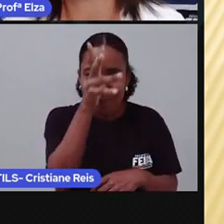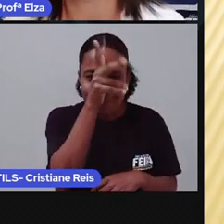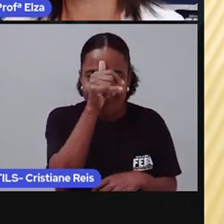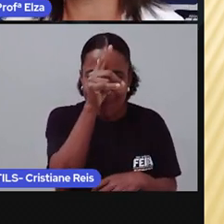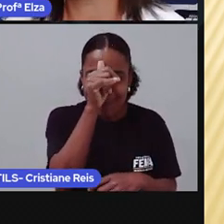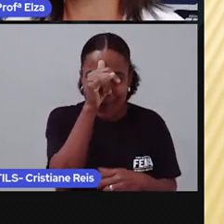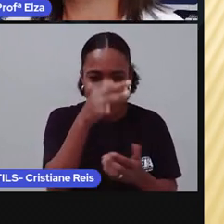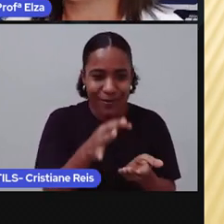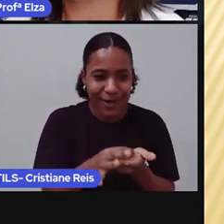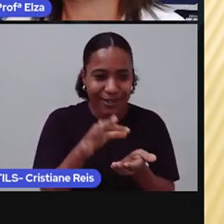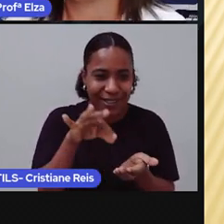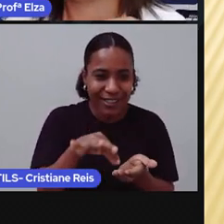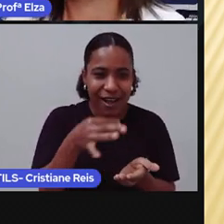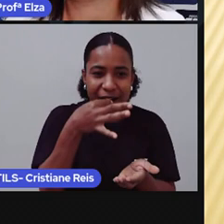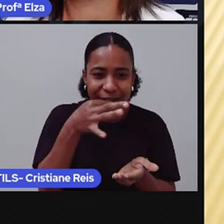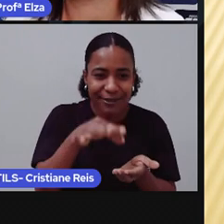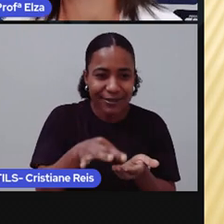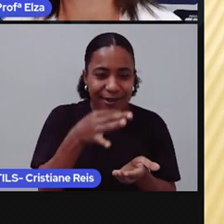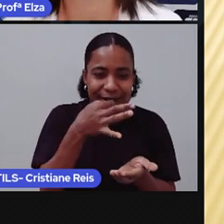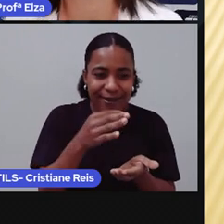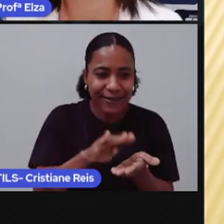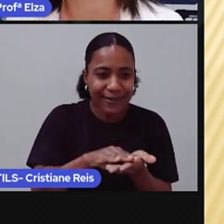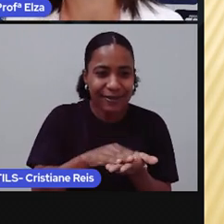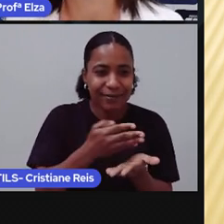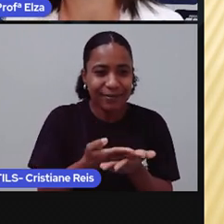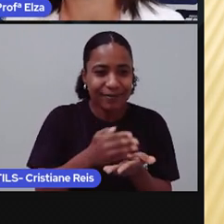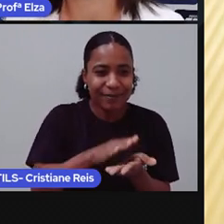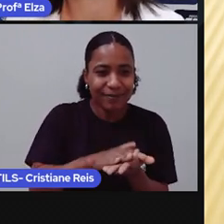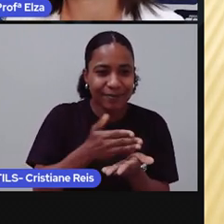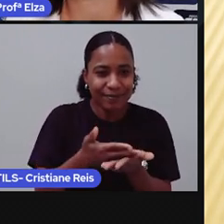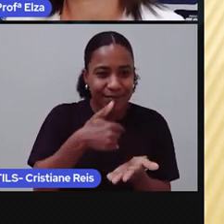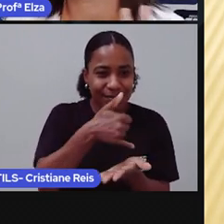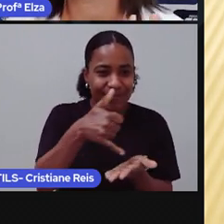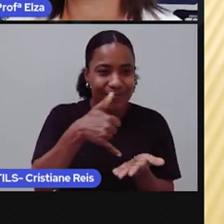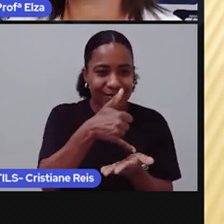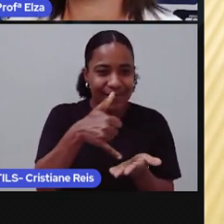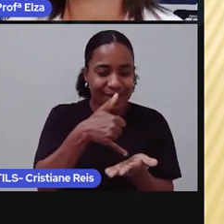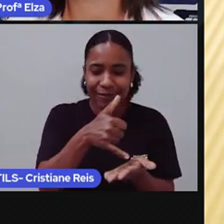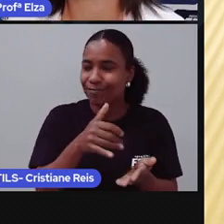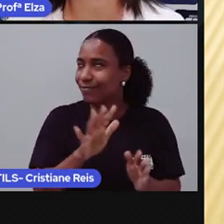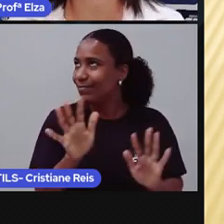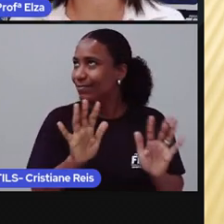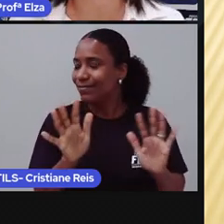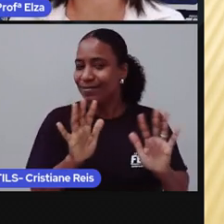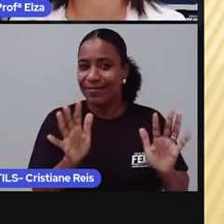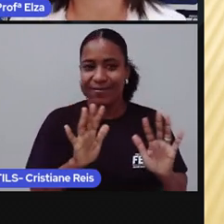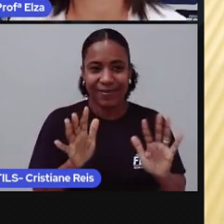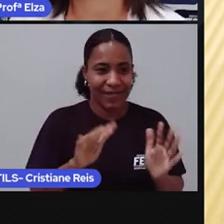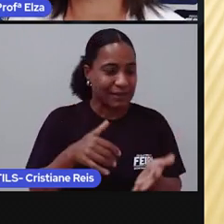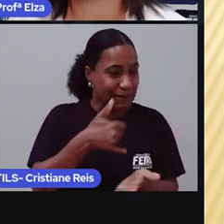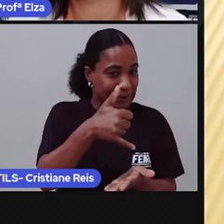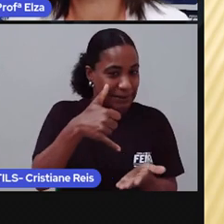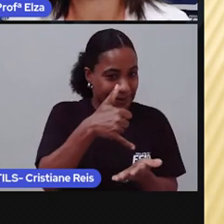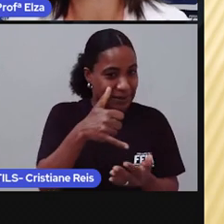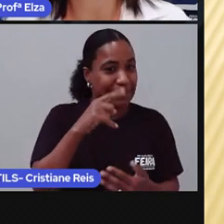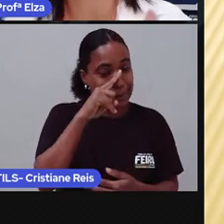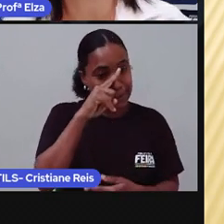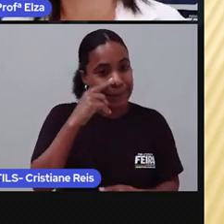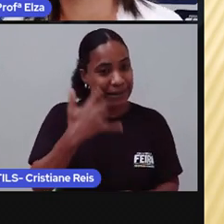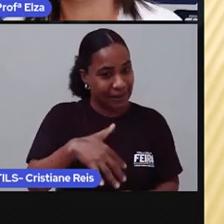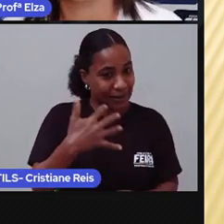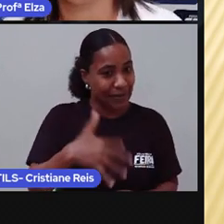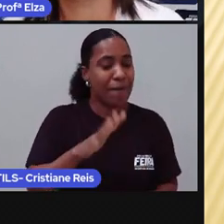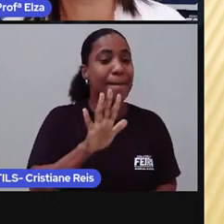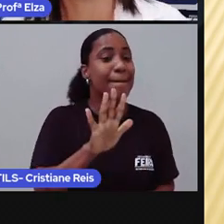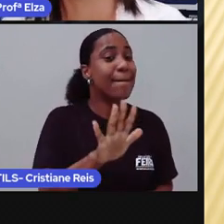né? Que nós gostamos muito, frita, na gordura. Nossa, a gente nem vou falar do mal que essa gordura faz. Mas os